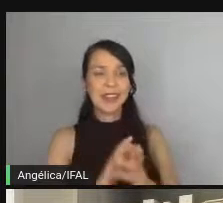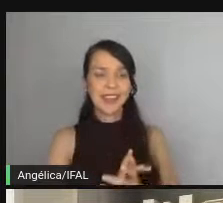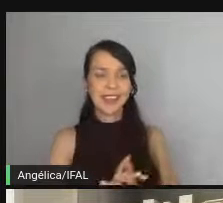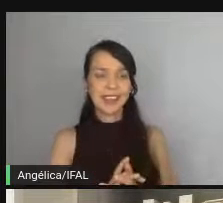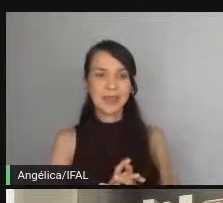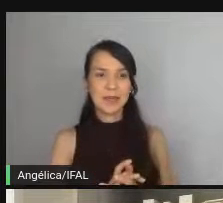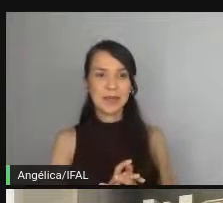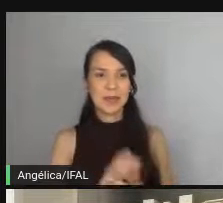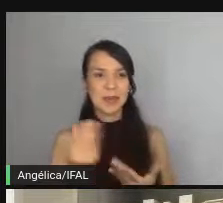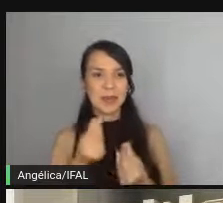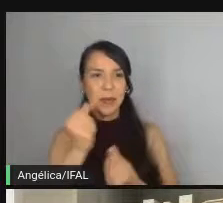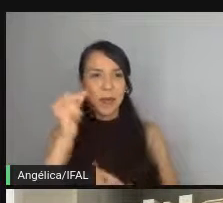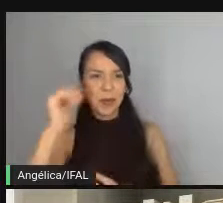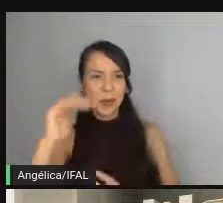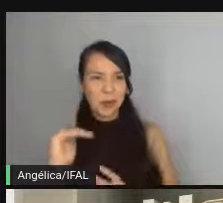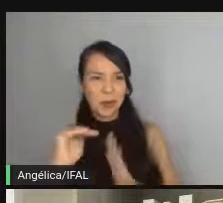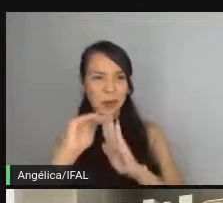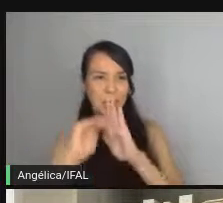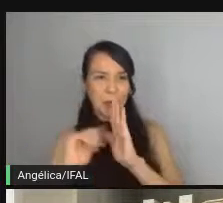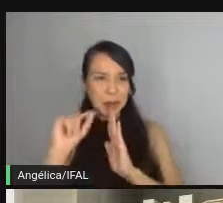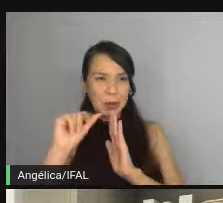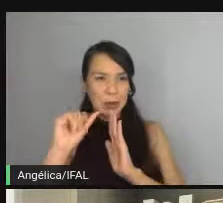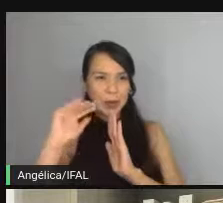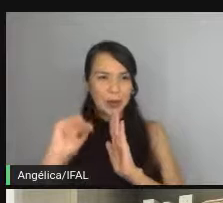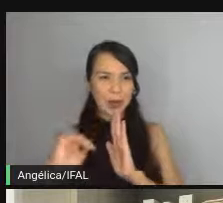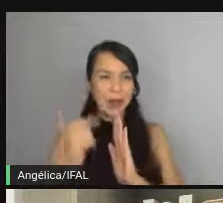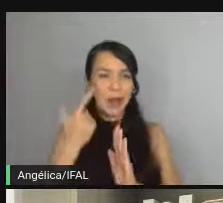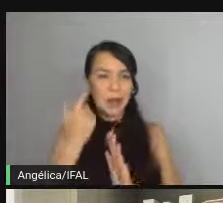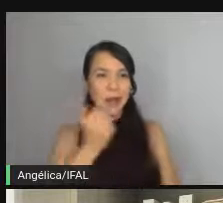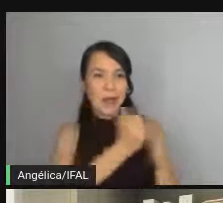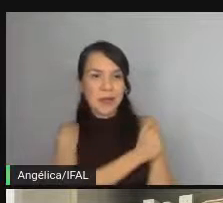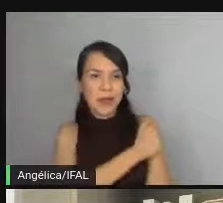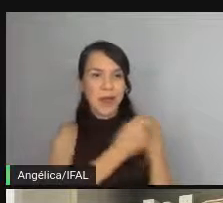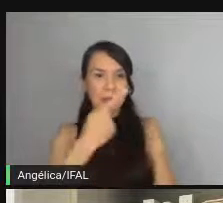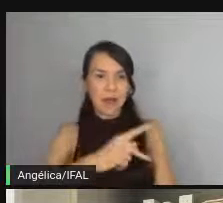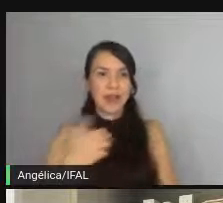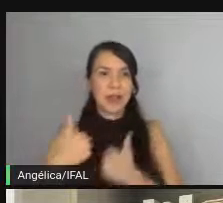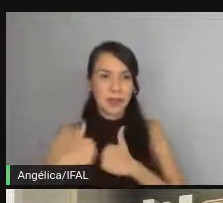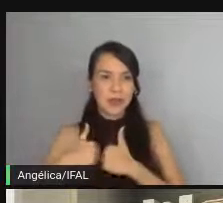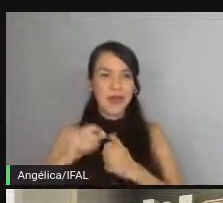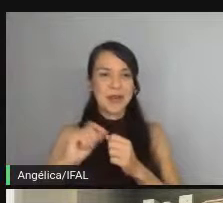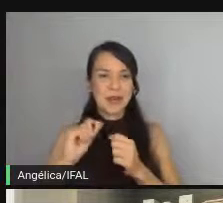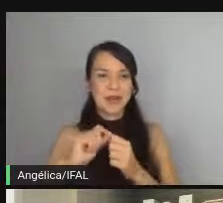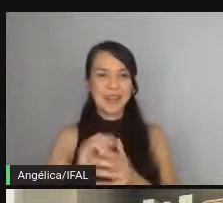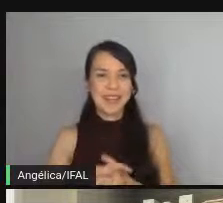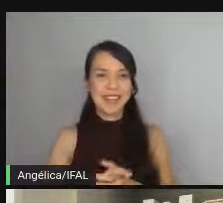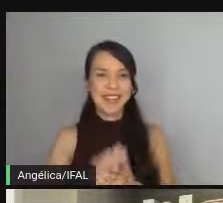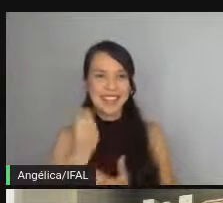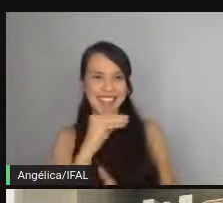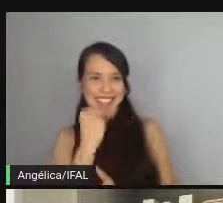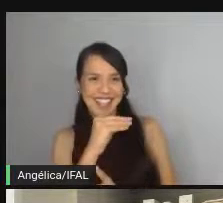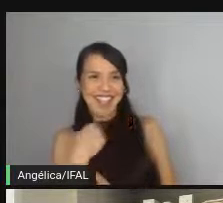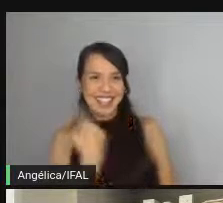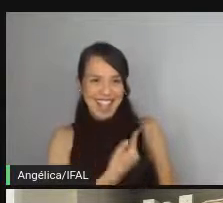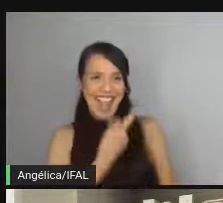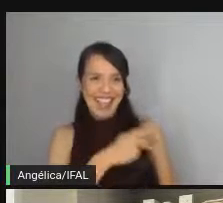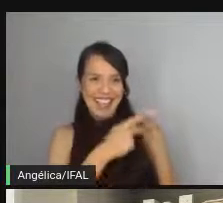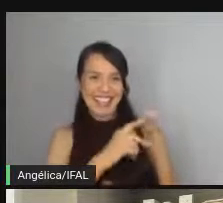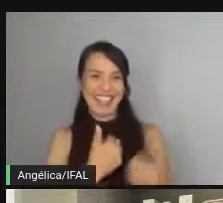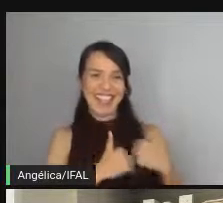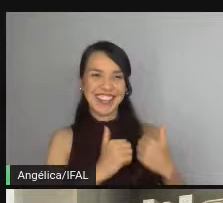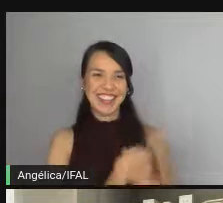desconto um valor promocional para os alunos do IFAO aí já fazendo o jabá do nosso lado aqui também né